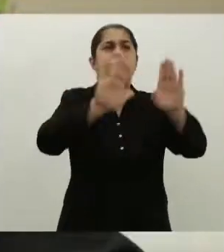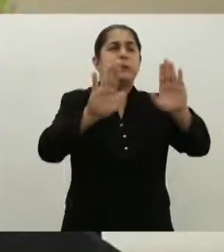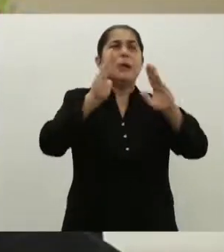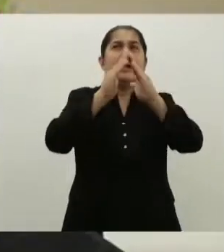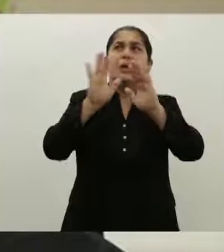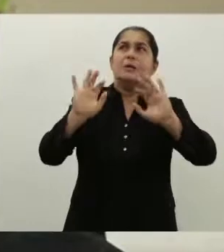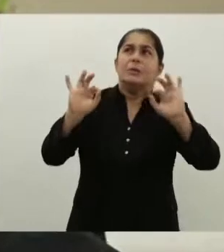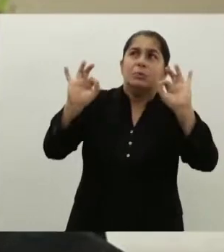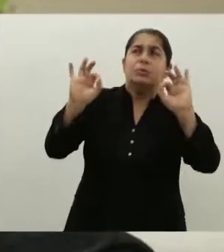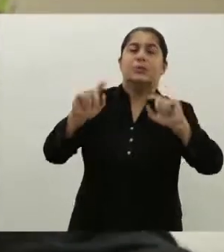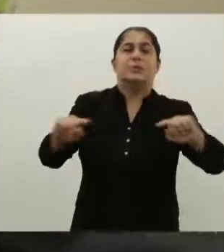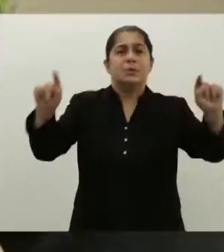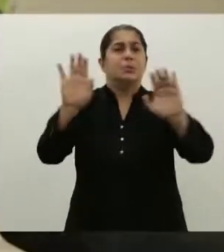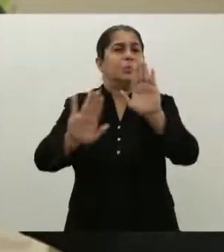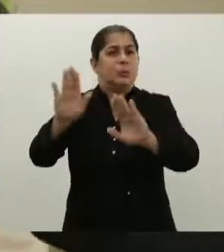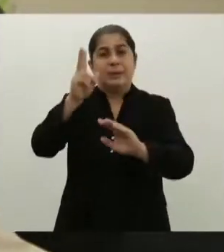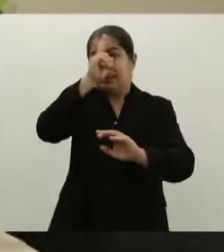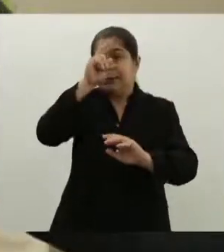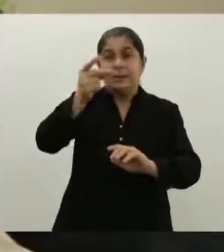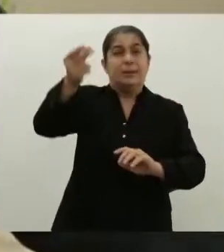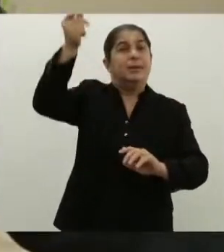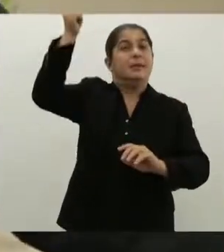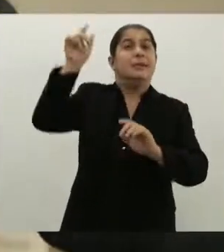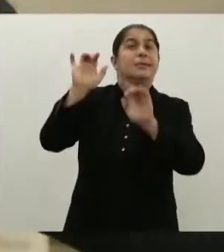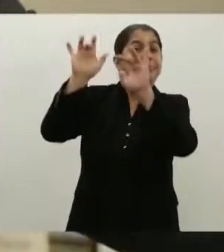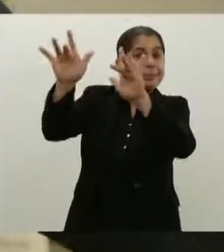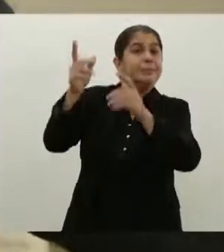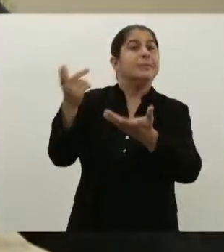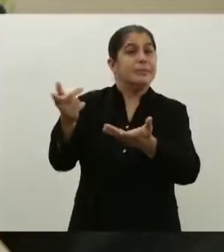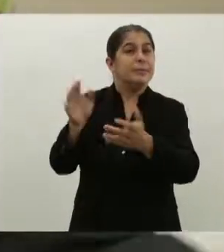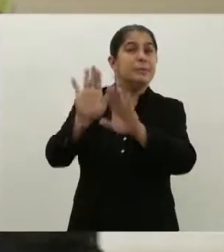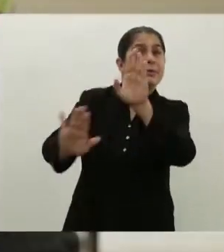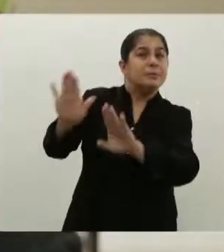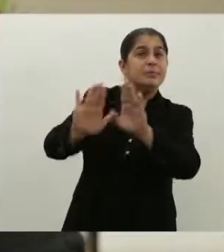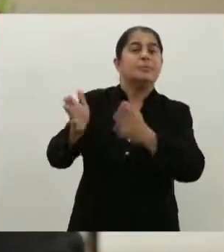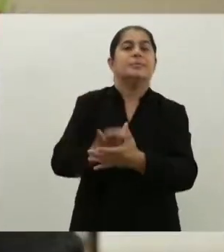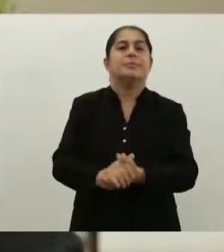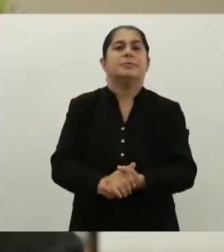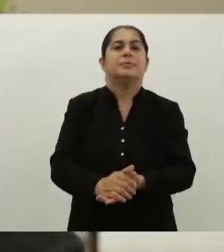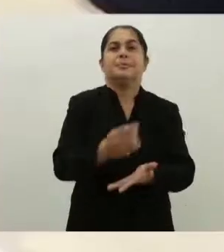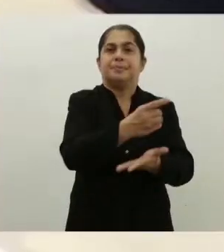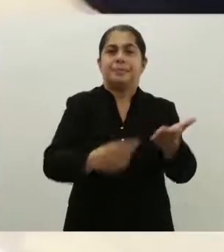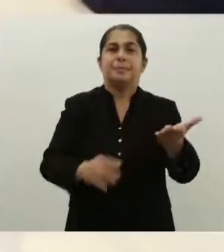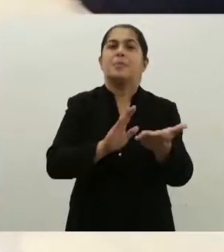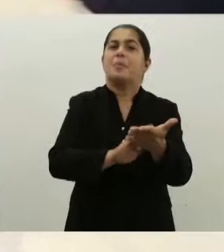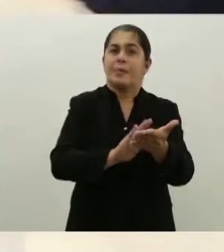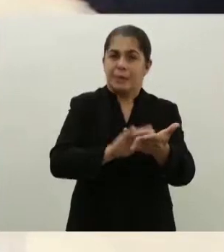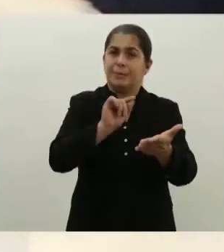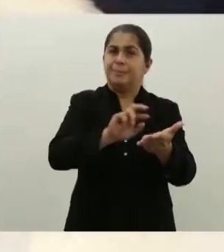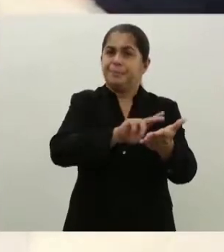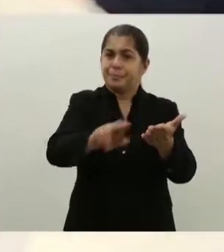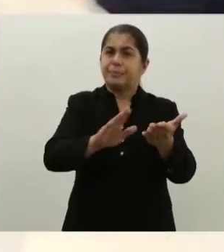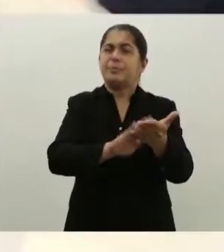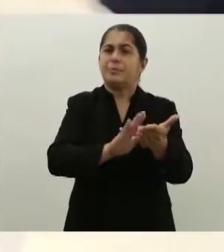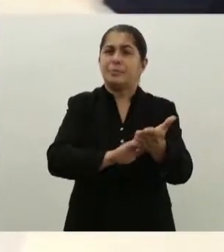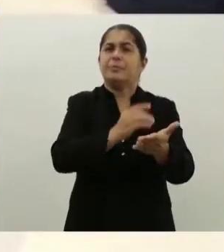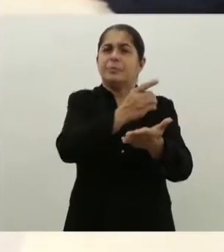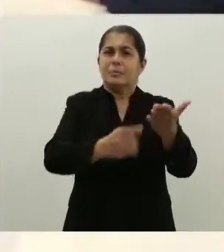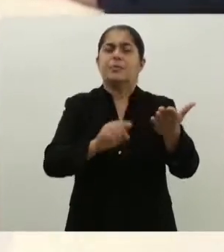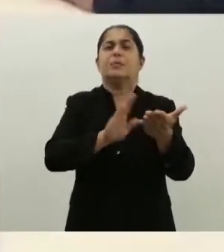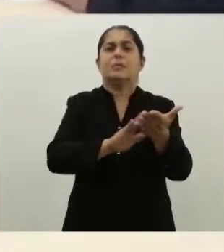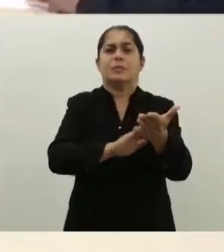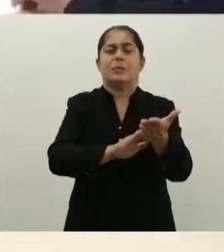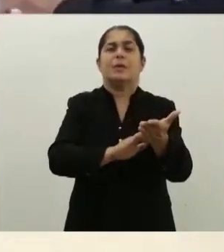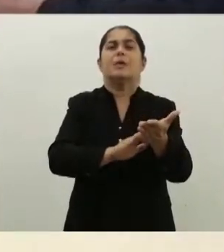de grande parte do patrimônio histórico de João Pessoa. O documento, proposto pela